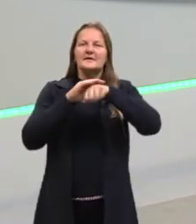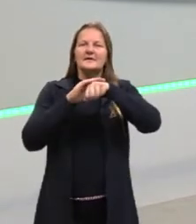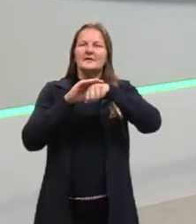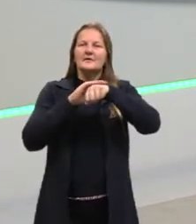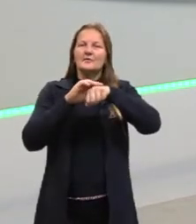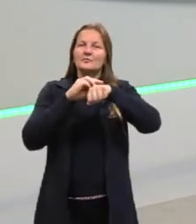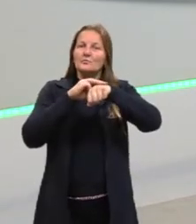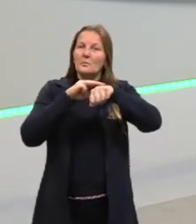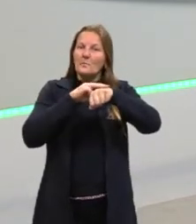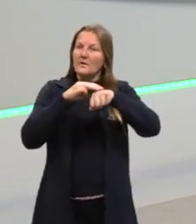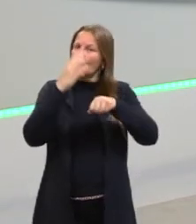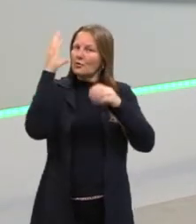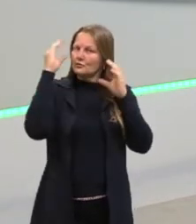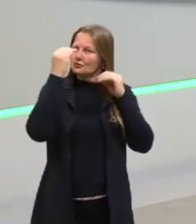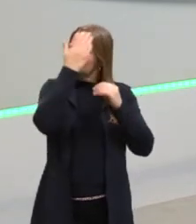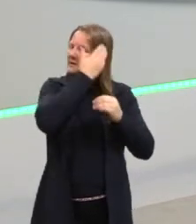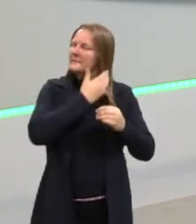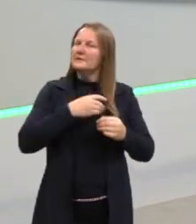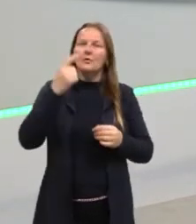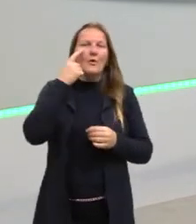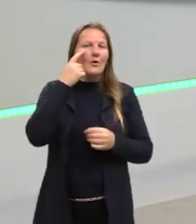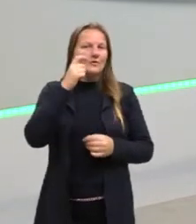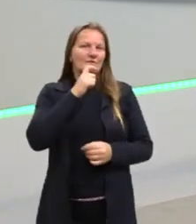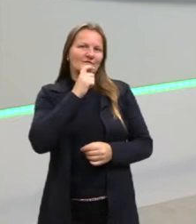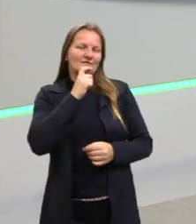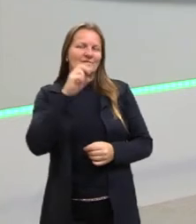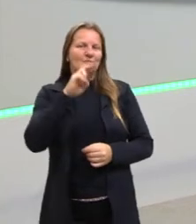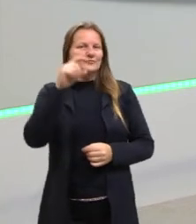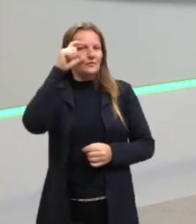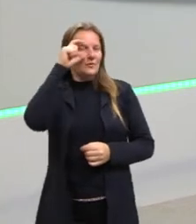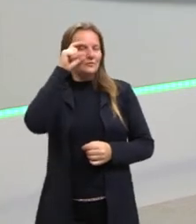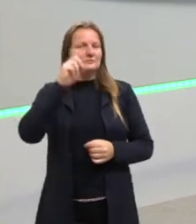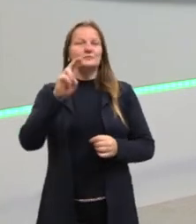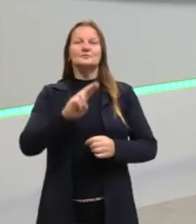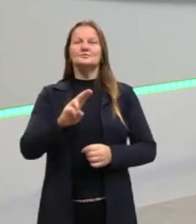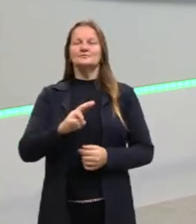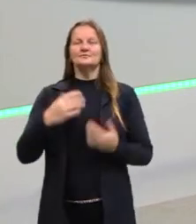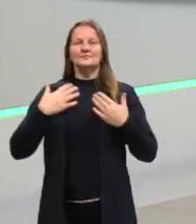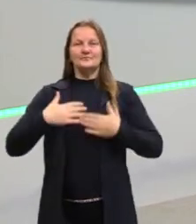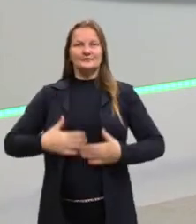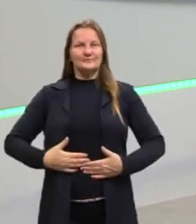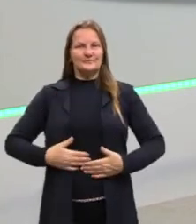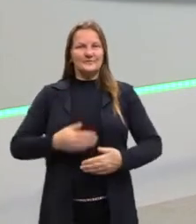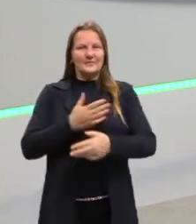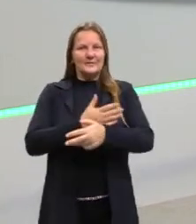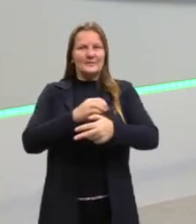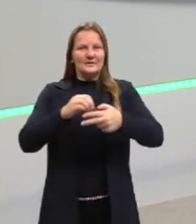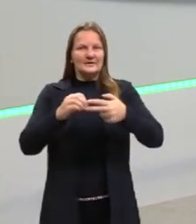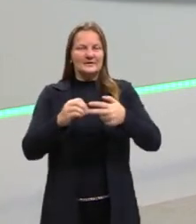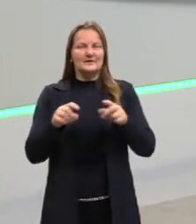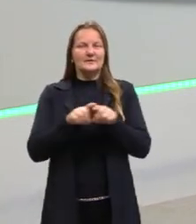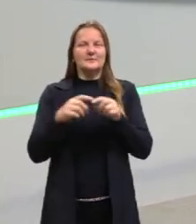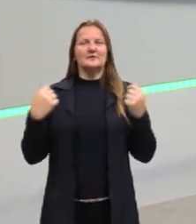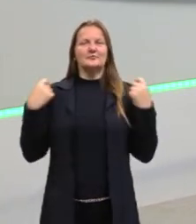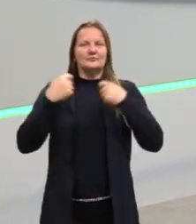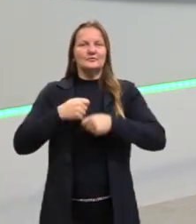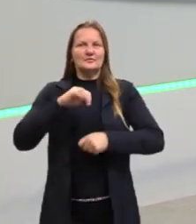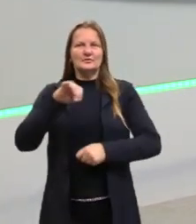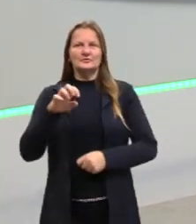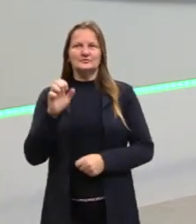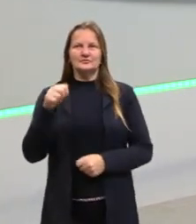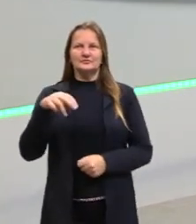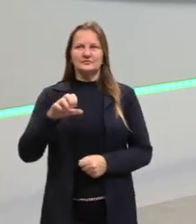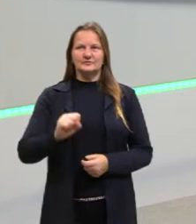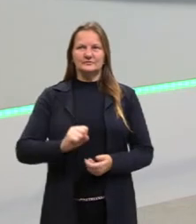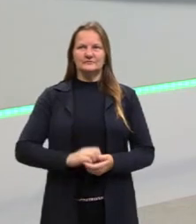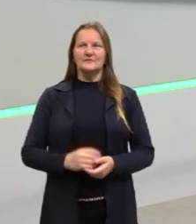escuros, olhos verdes, uso óculos, estou utilizando a camiseta do Pranen e também uma camisa jeans. Então